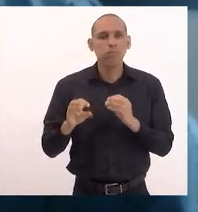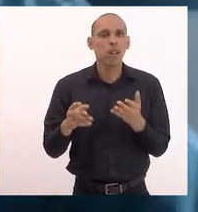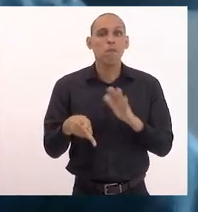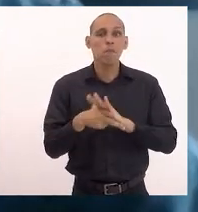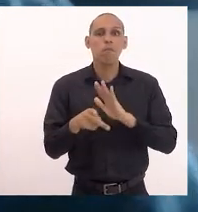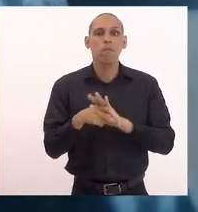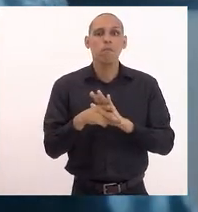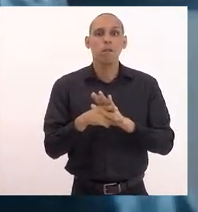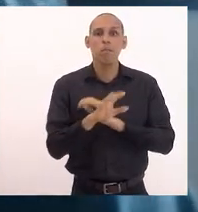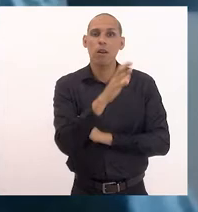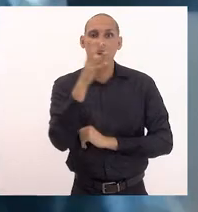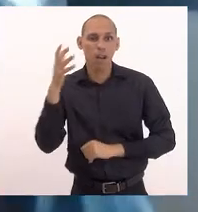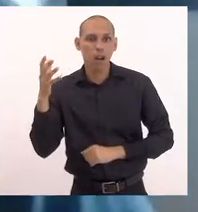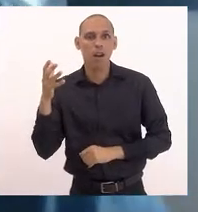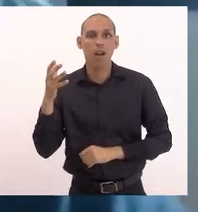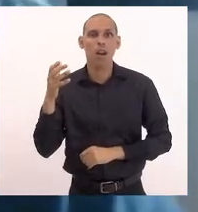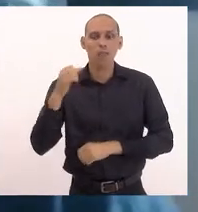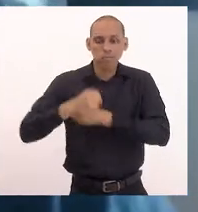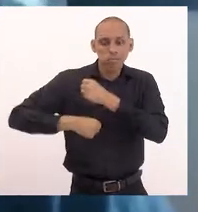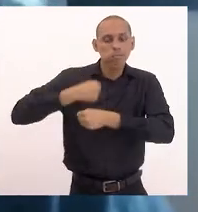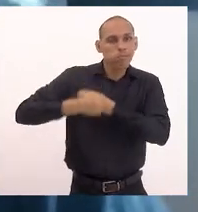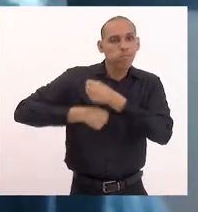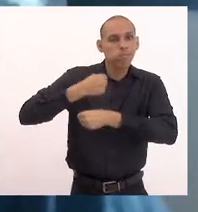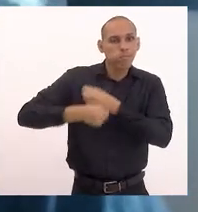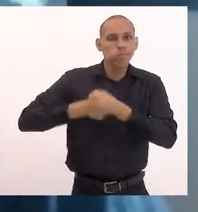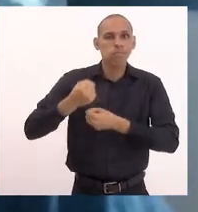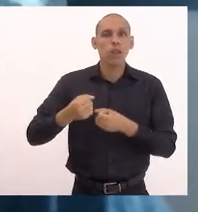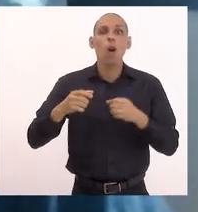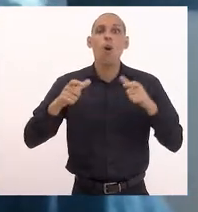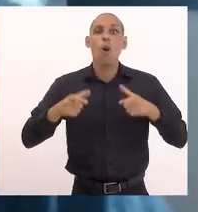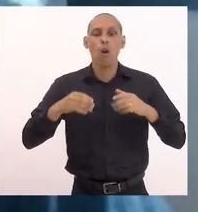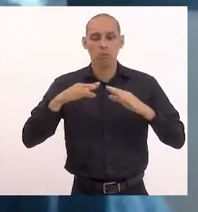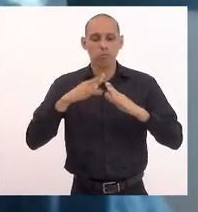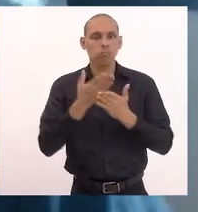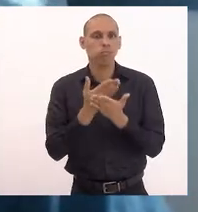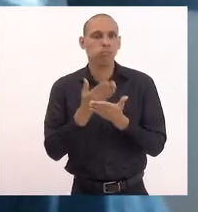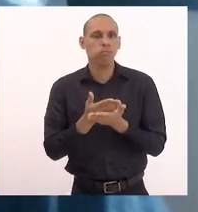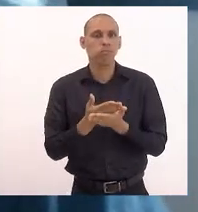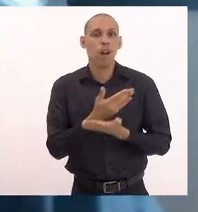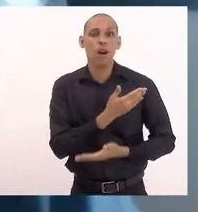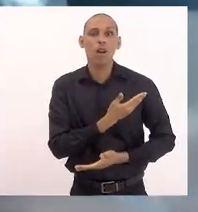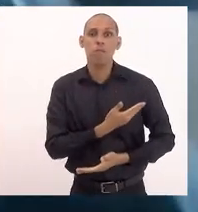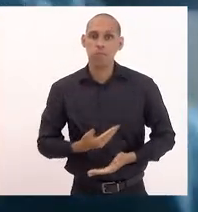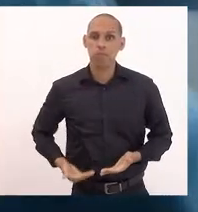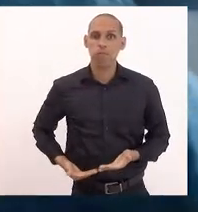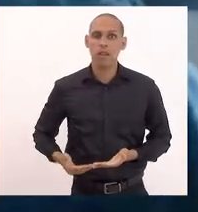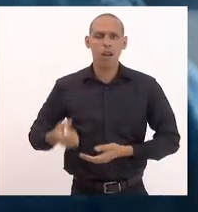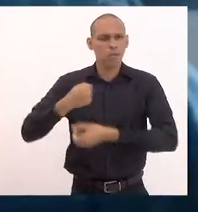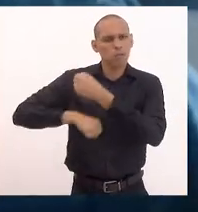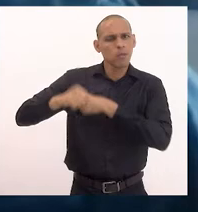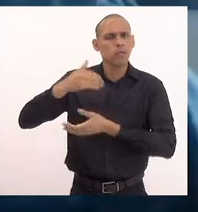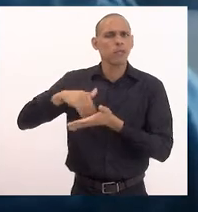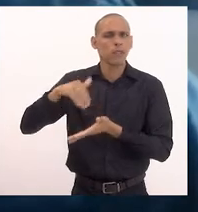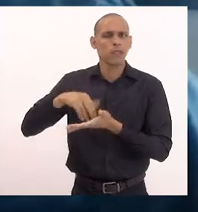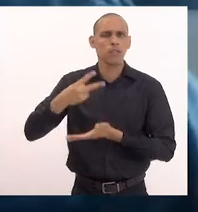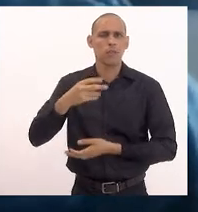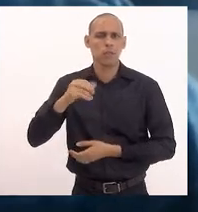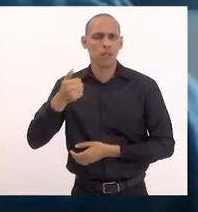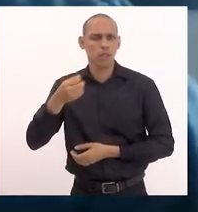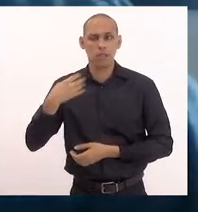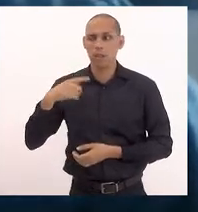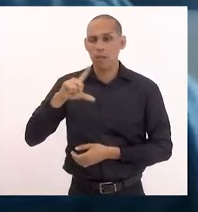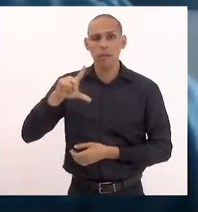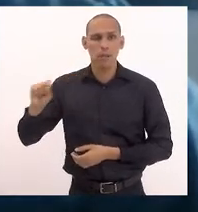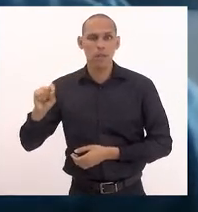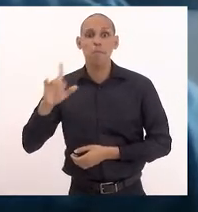anos e anos. Quando eu saí da secretaria, em 2014, eu apresentei esse projeto que